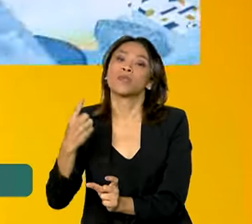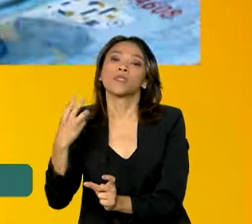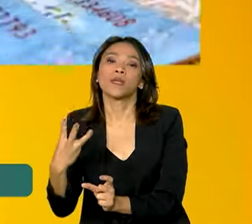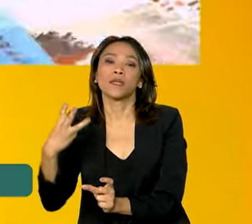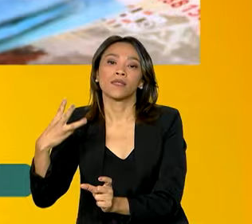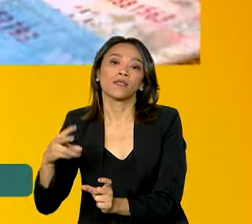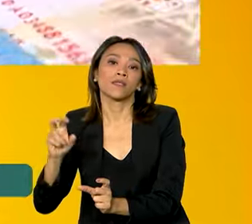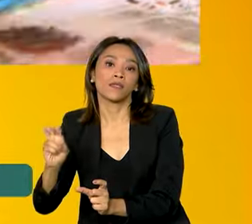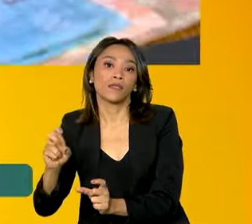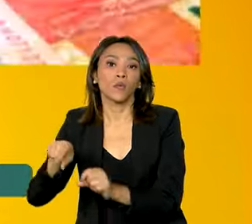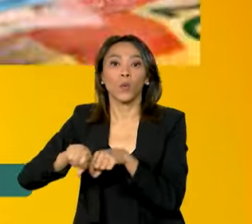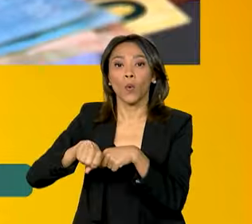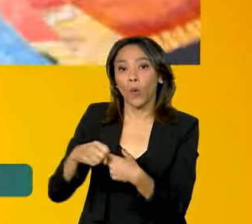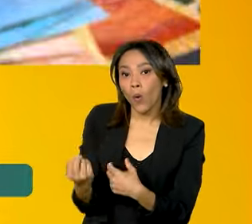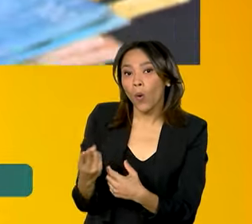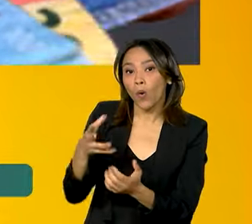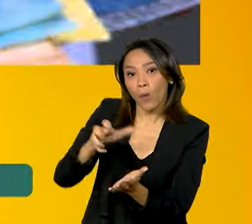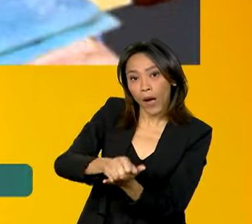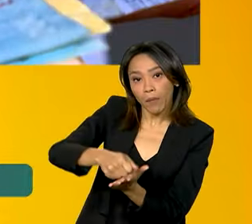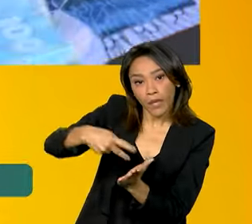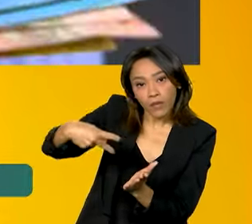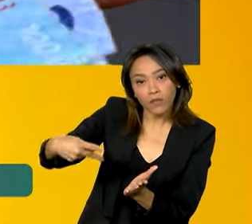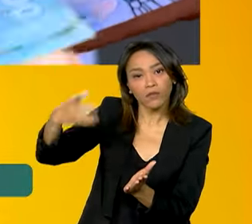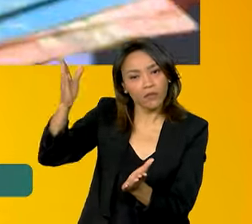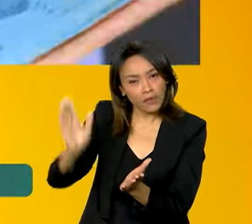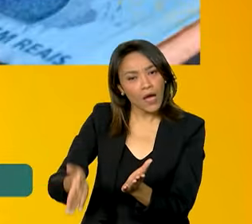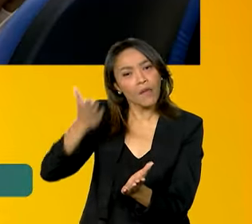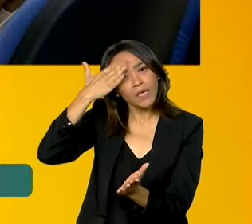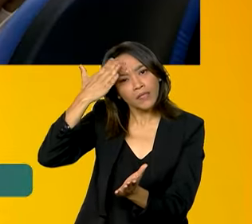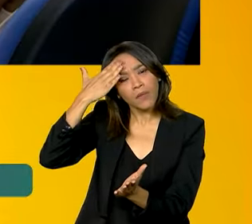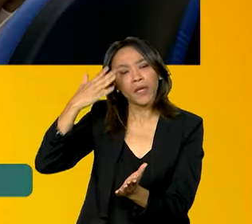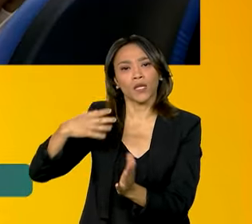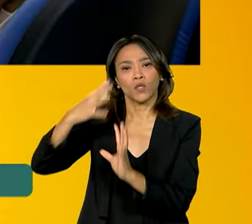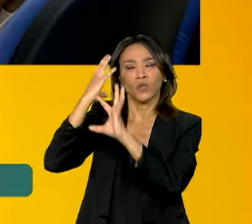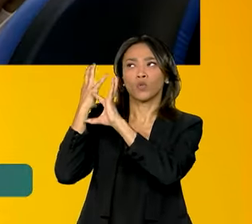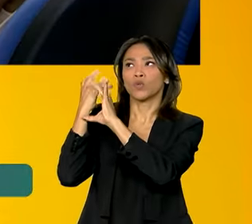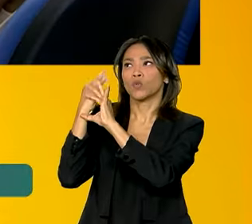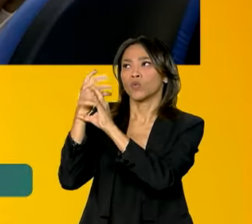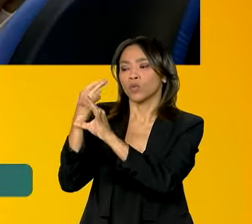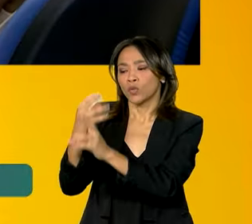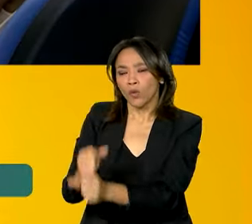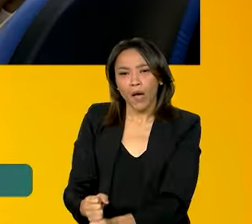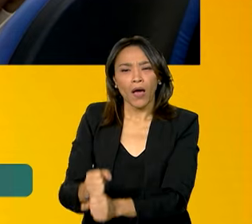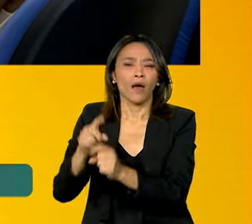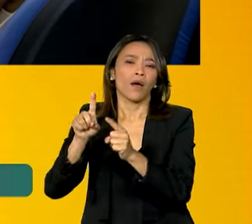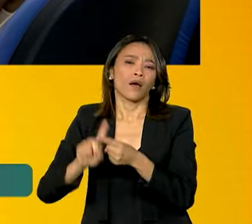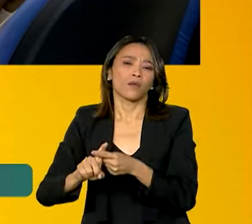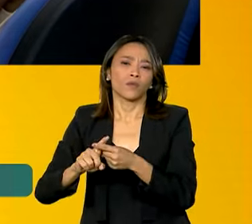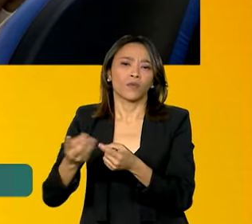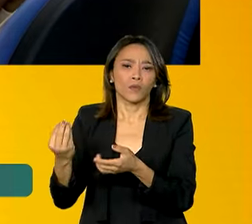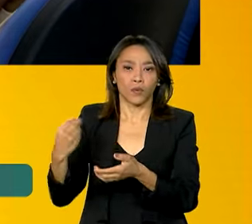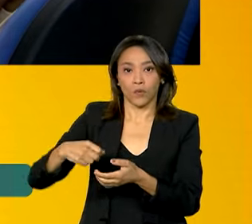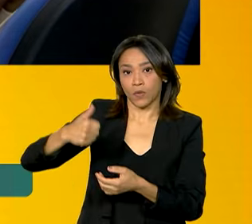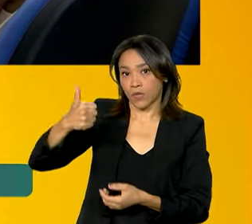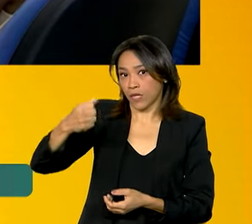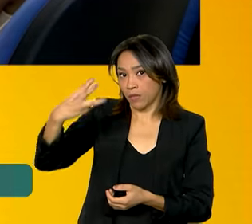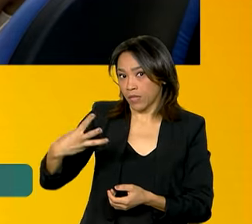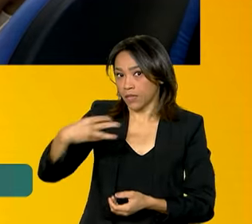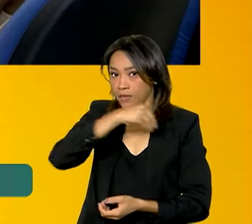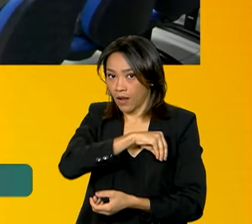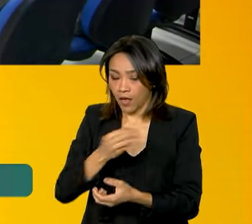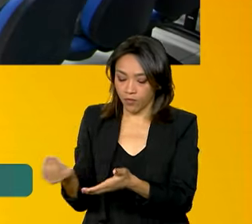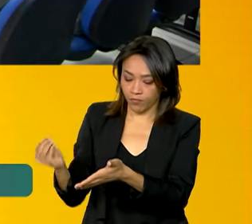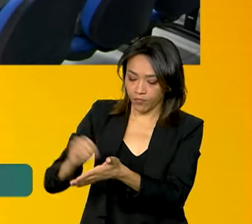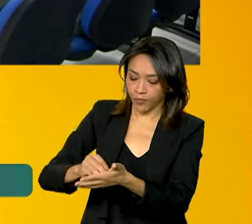aplicativo Meu INSS. São somados todos os benefícios, incluindo este 13º, o